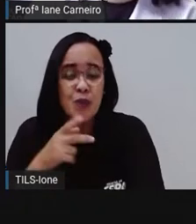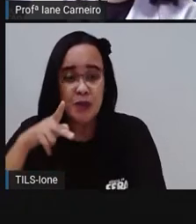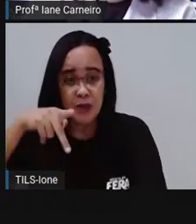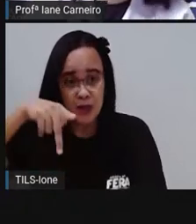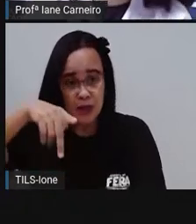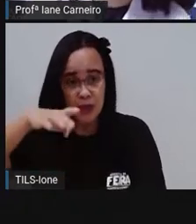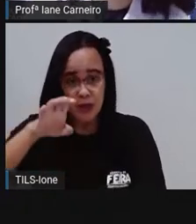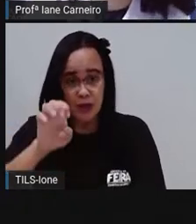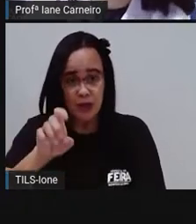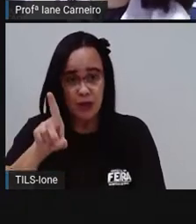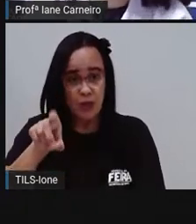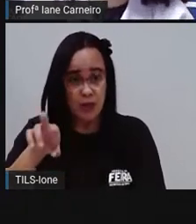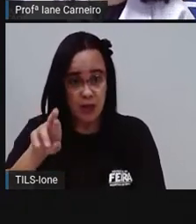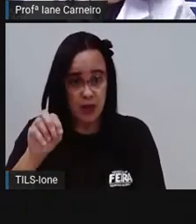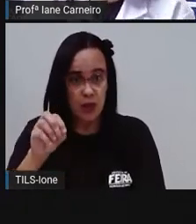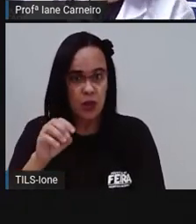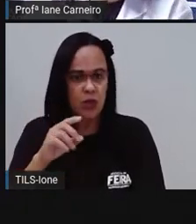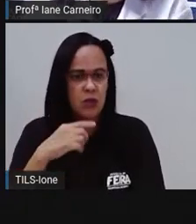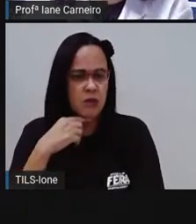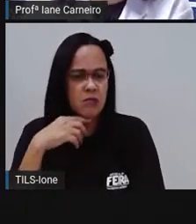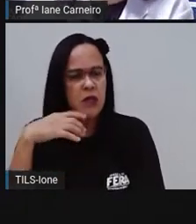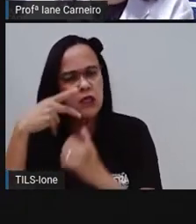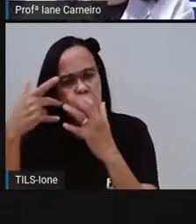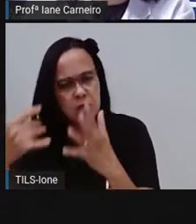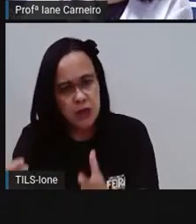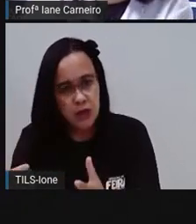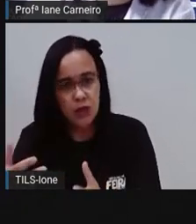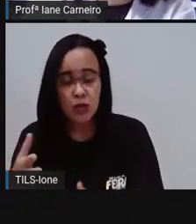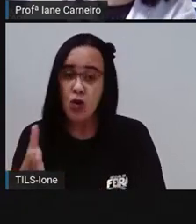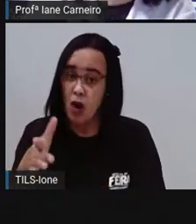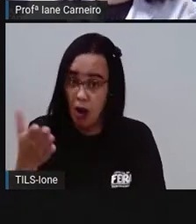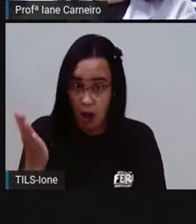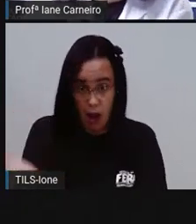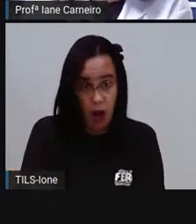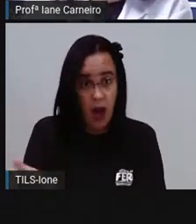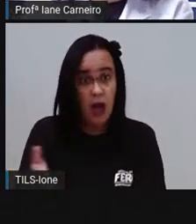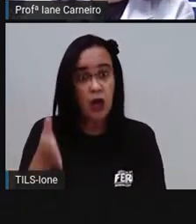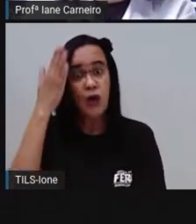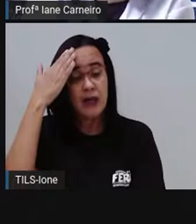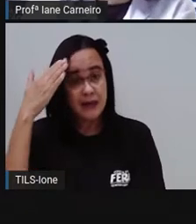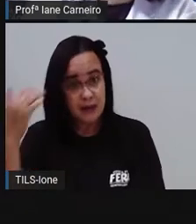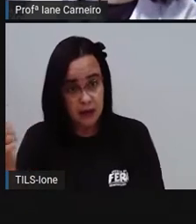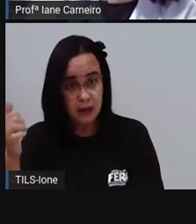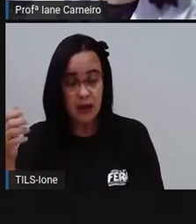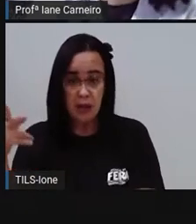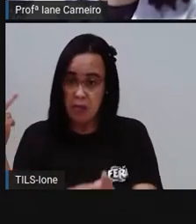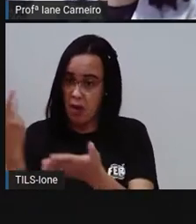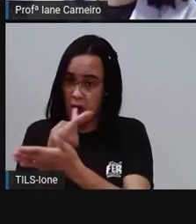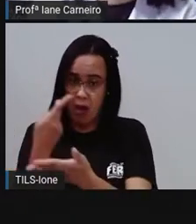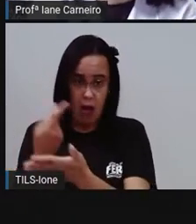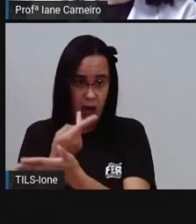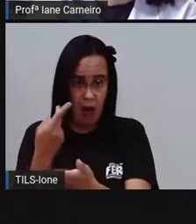você já sabe que medo de errar é babagem e não combina com alegria.